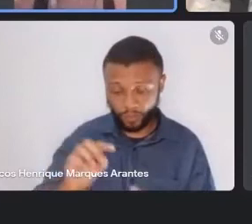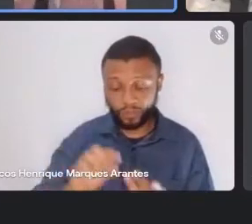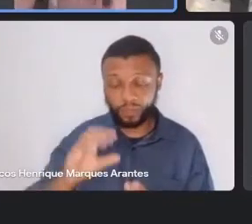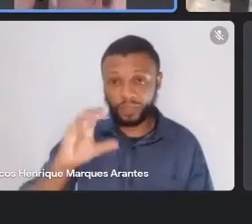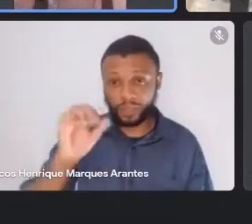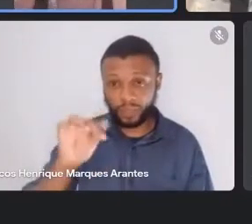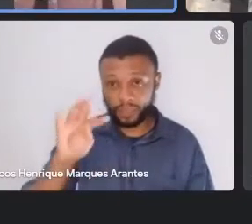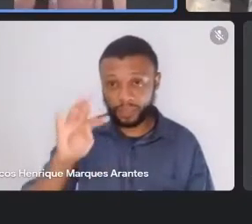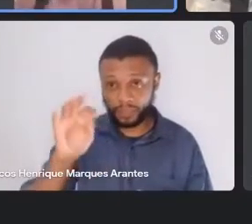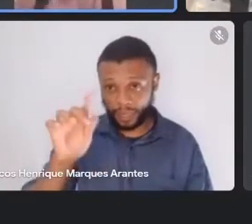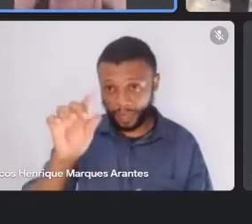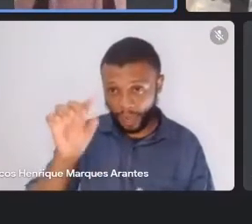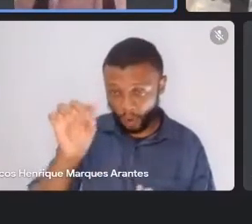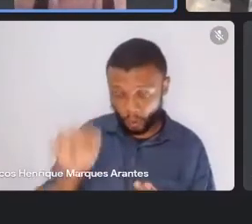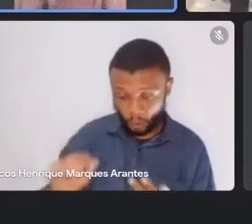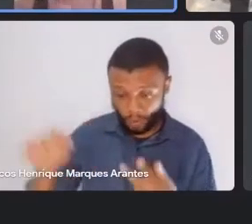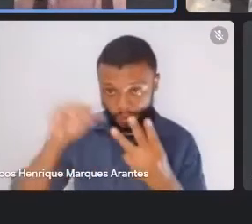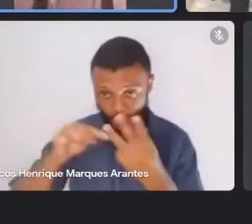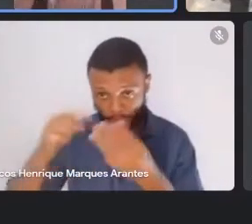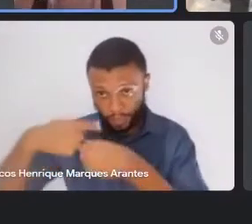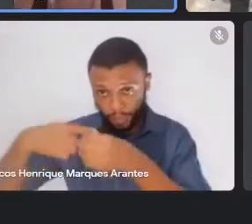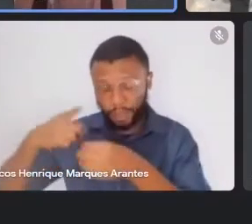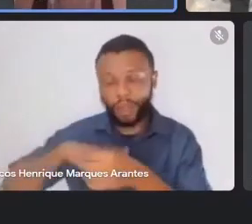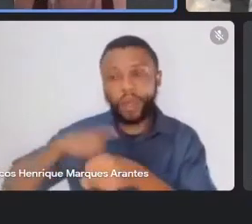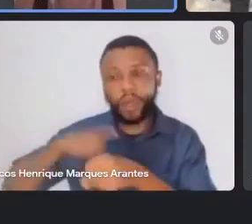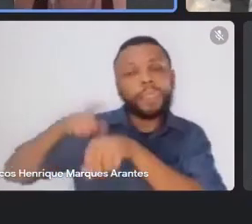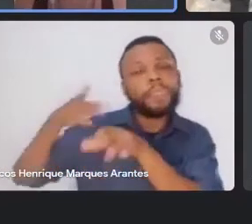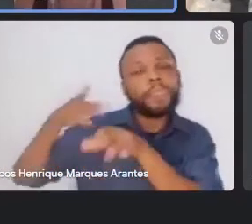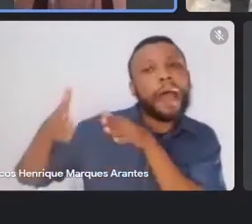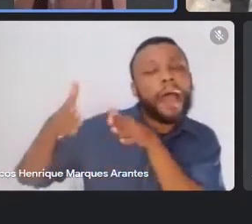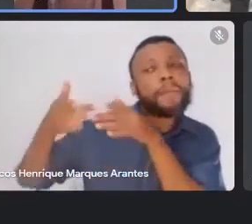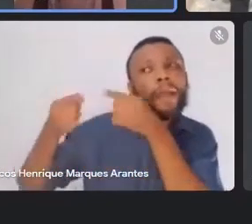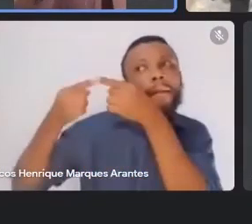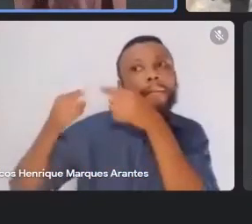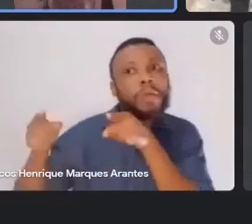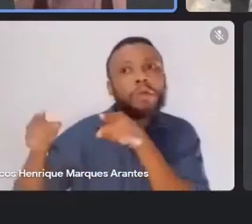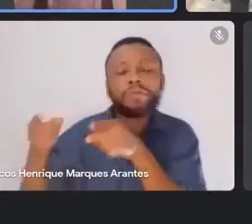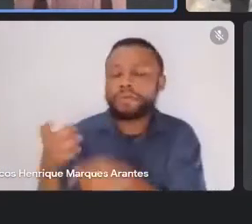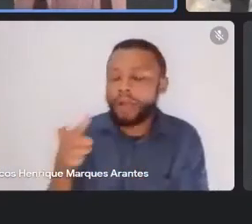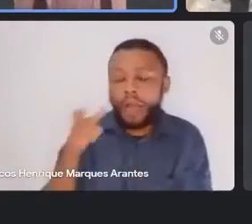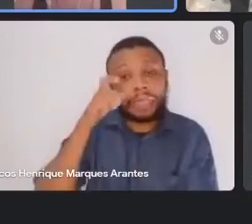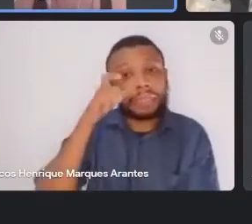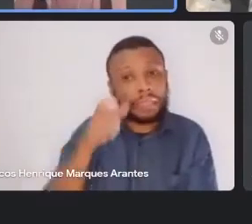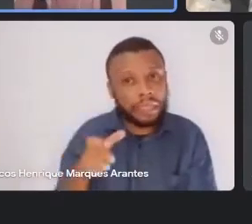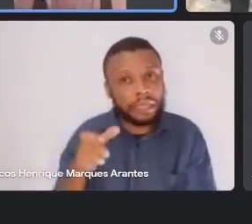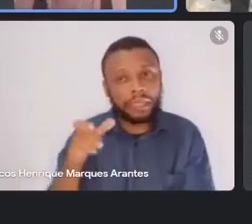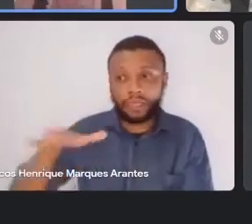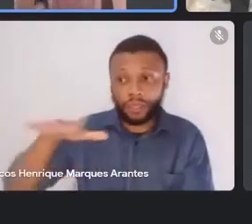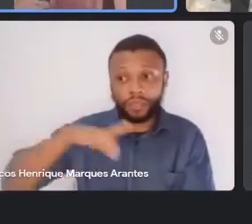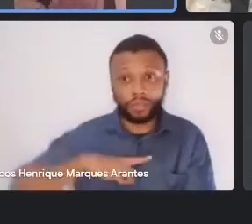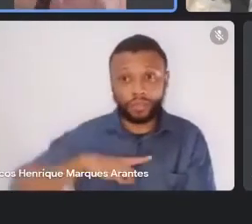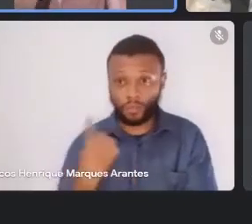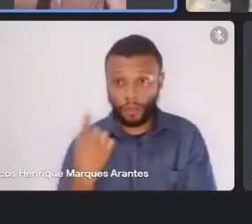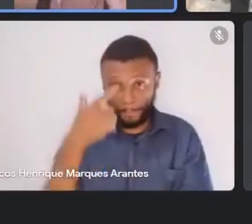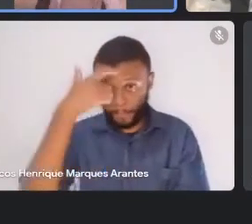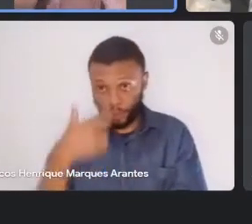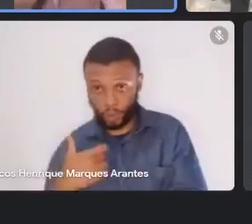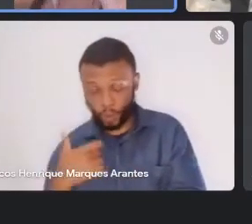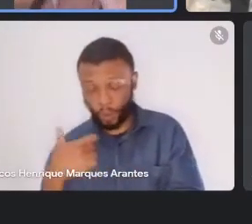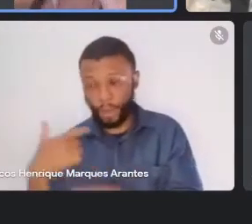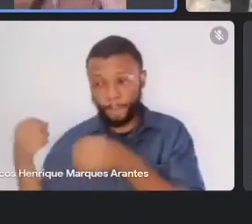abri um concurso na época, falei, bom, cidade interessante, eu tinha uma pessoa morando, próxima a mim, morando